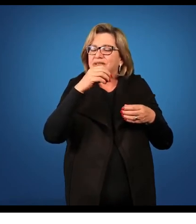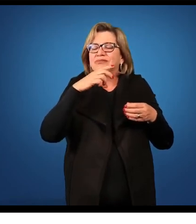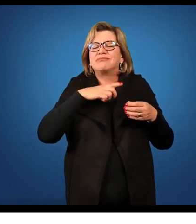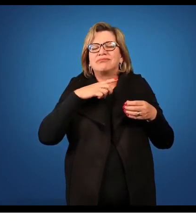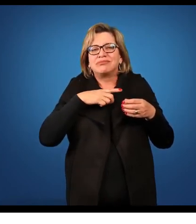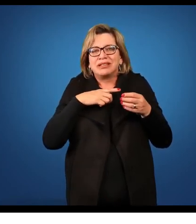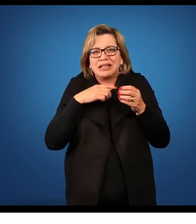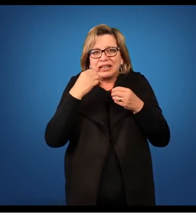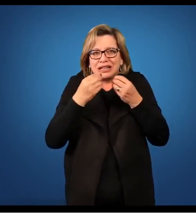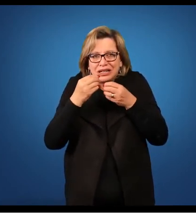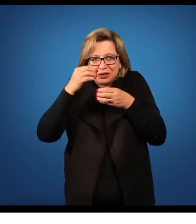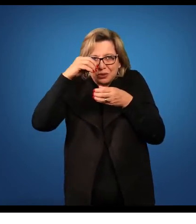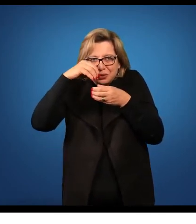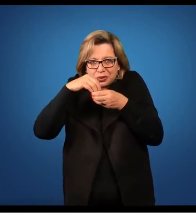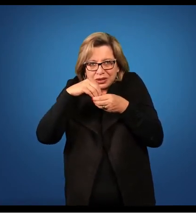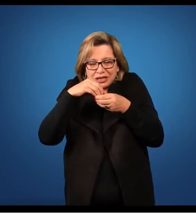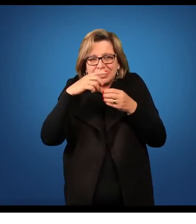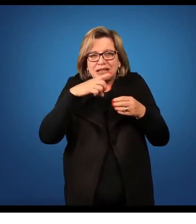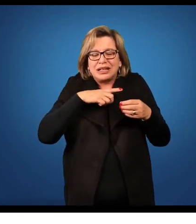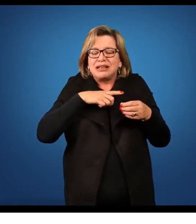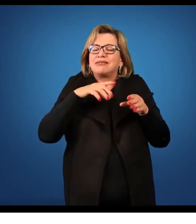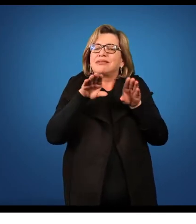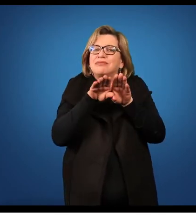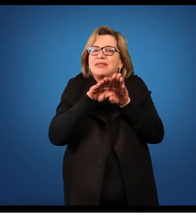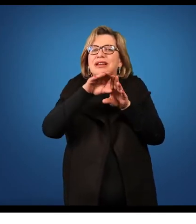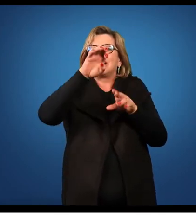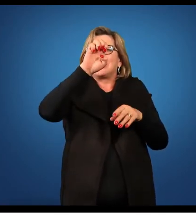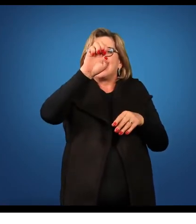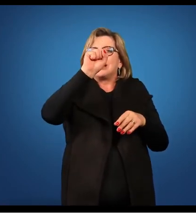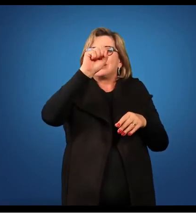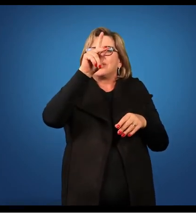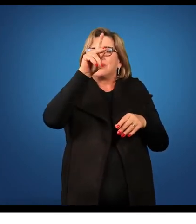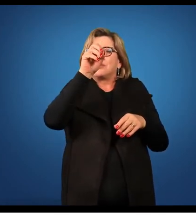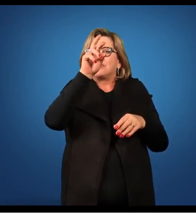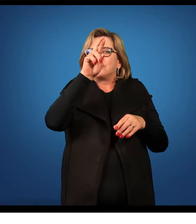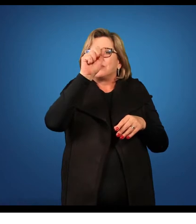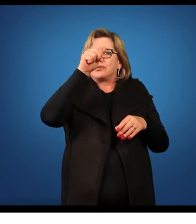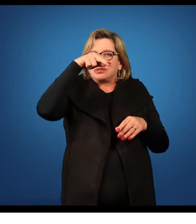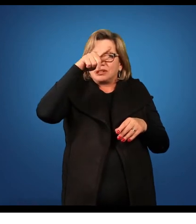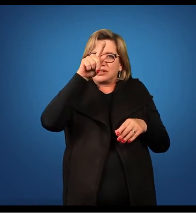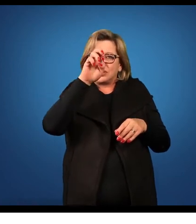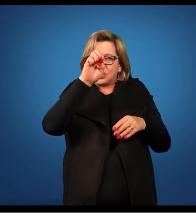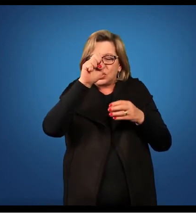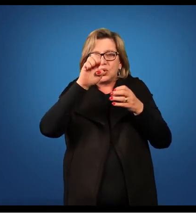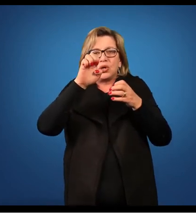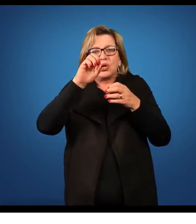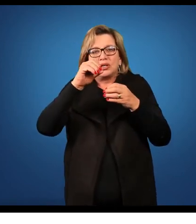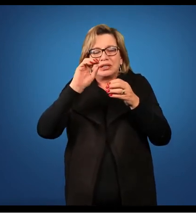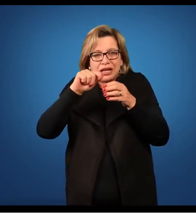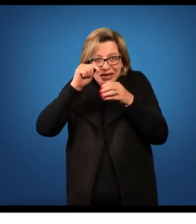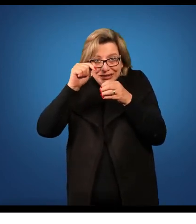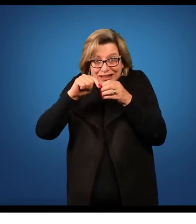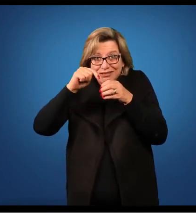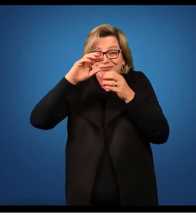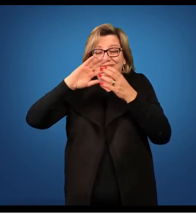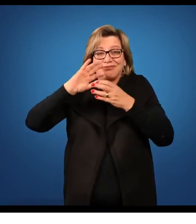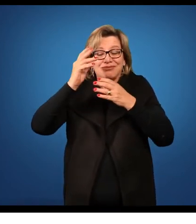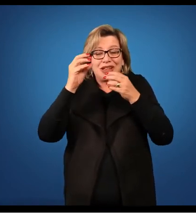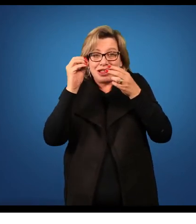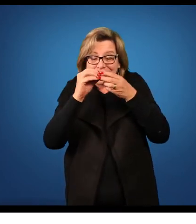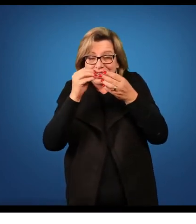dentro do óvulo que estava o esporanjo é dentro do esporanjo que ocorre a meiose de megásporo cada